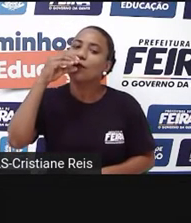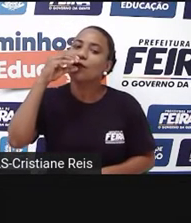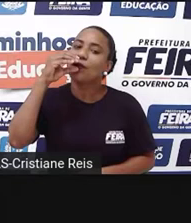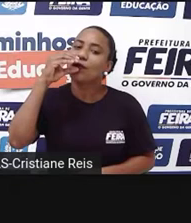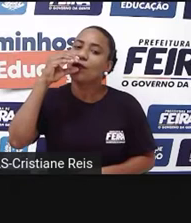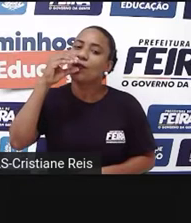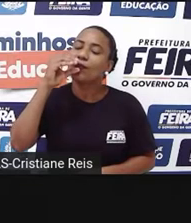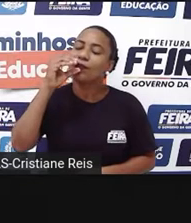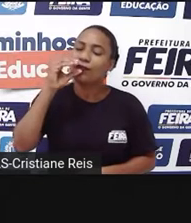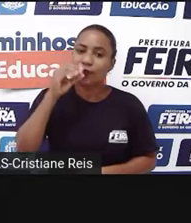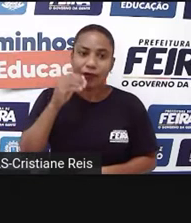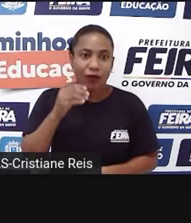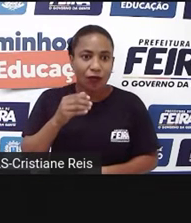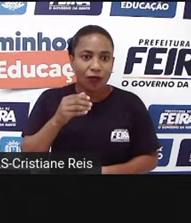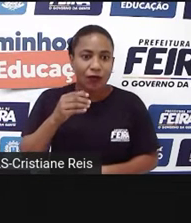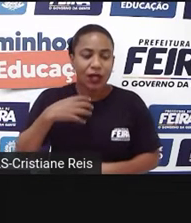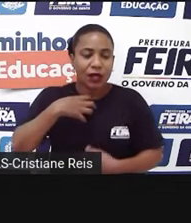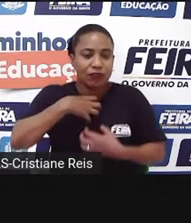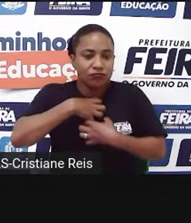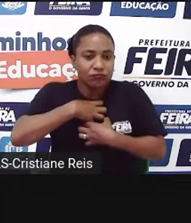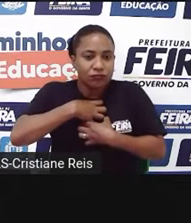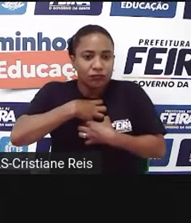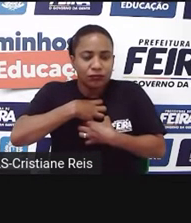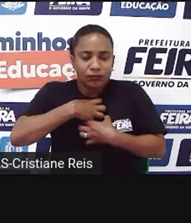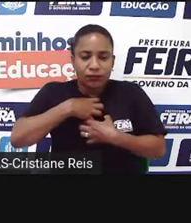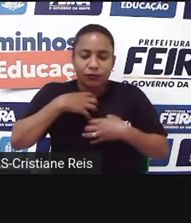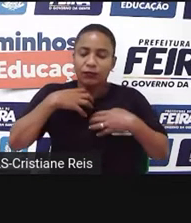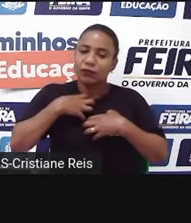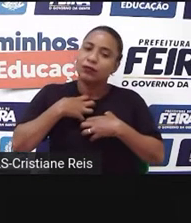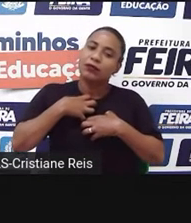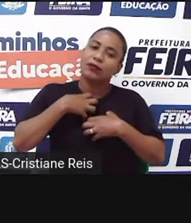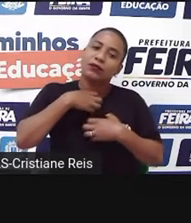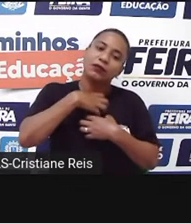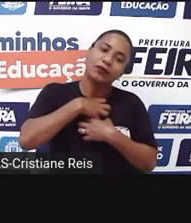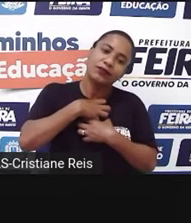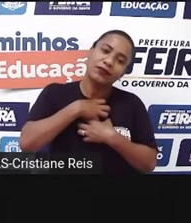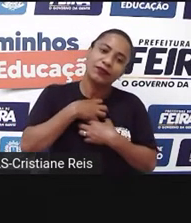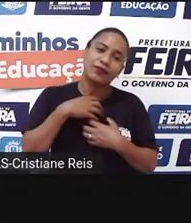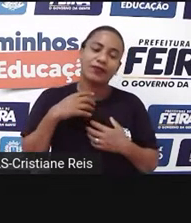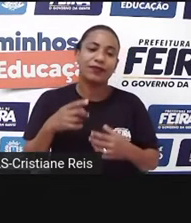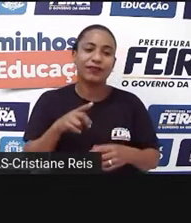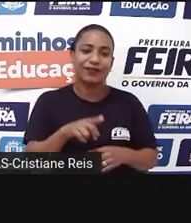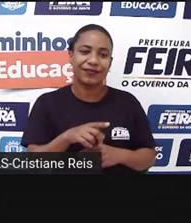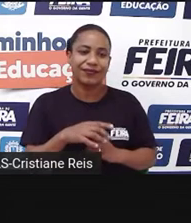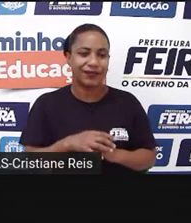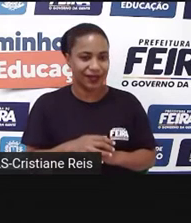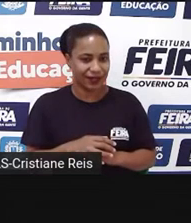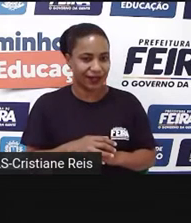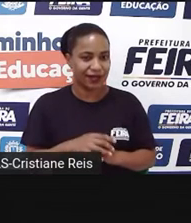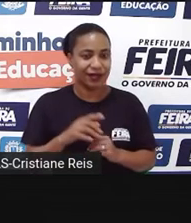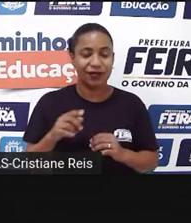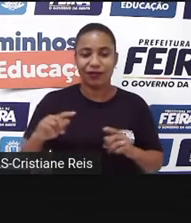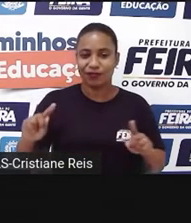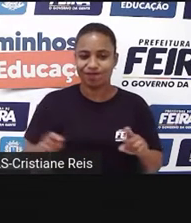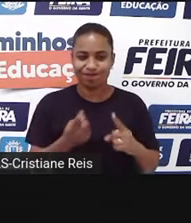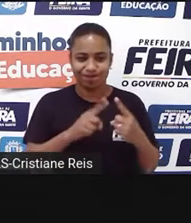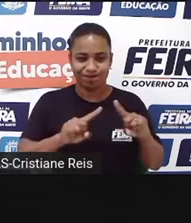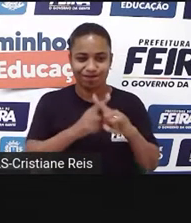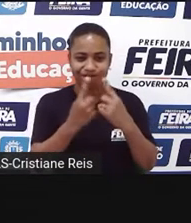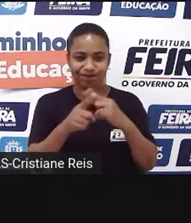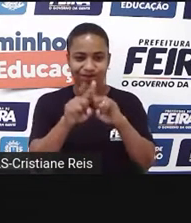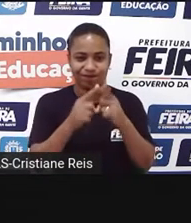desfalecer. Durante a batalha, Laertes fere Hamlet com a espada envenenada. Então,